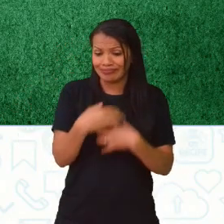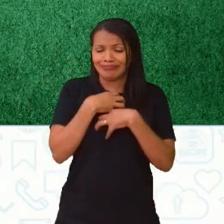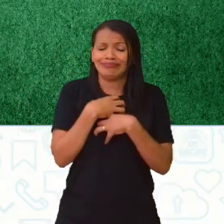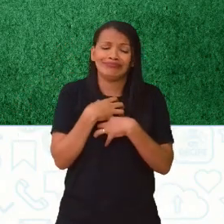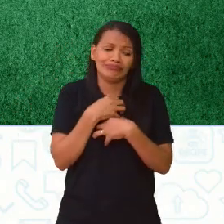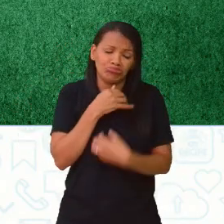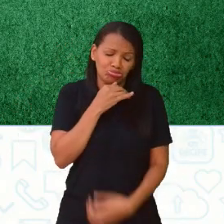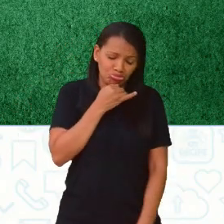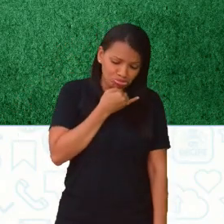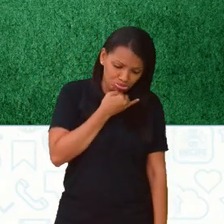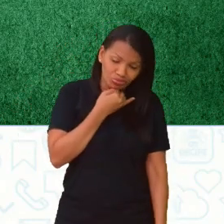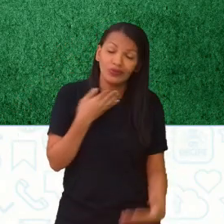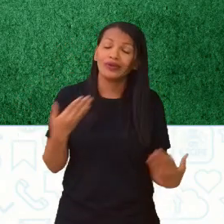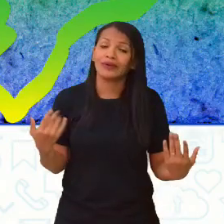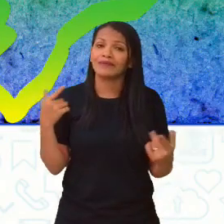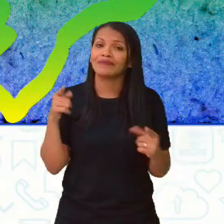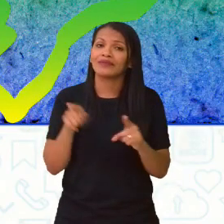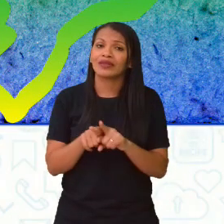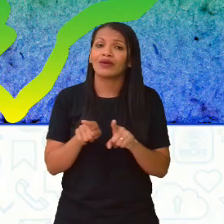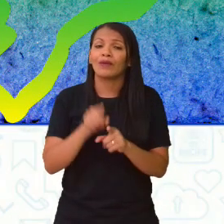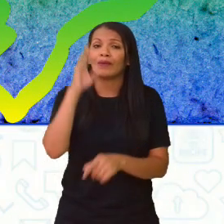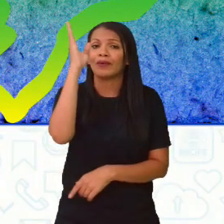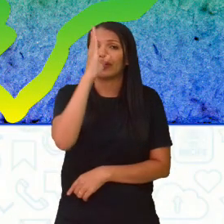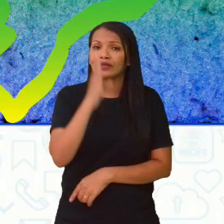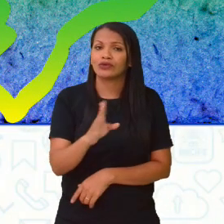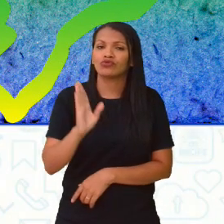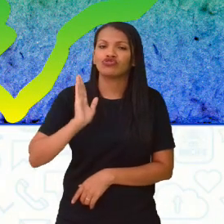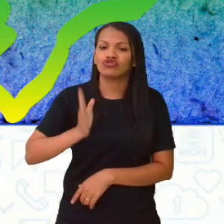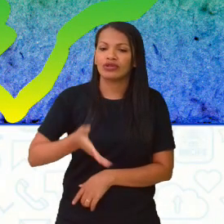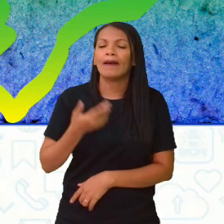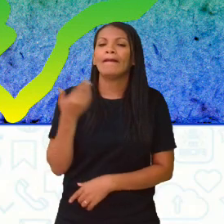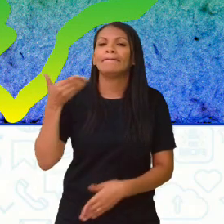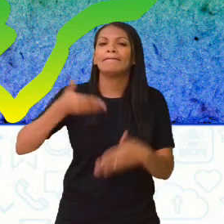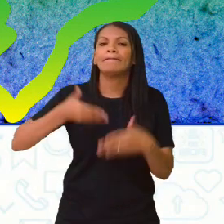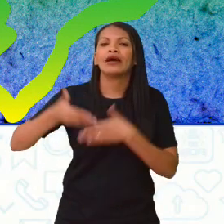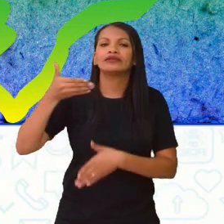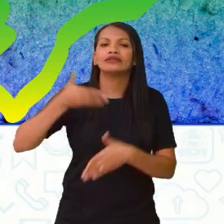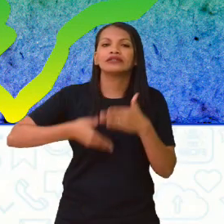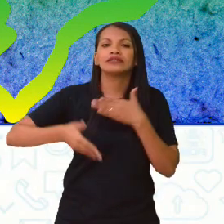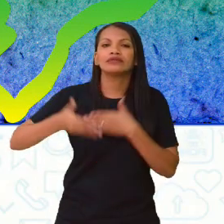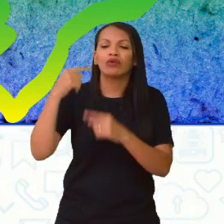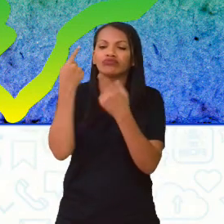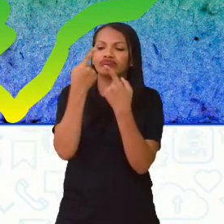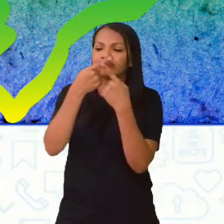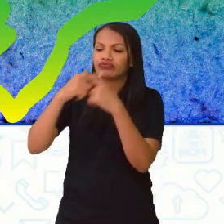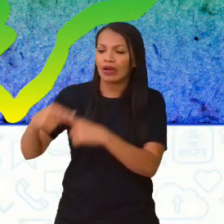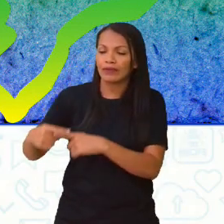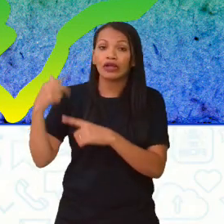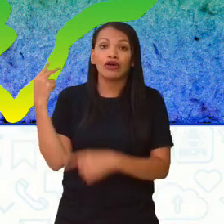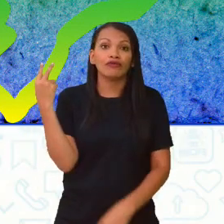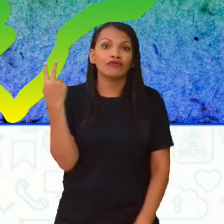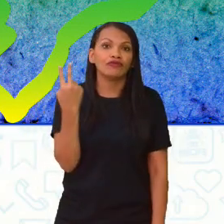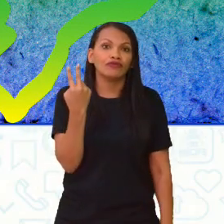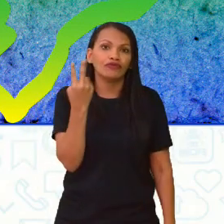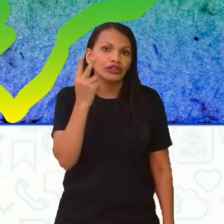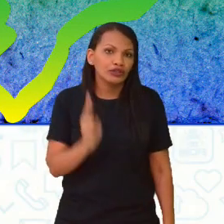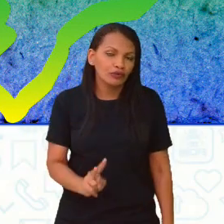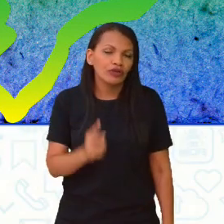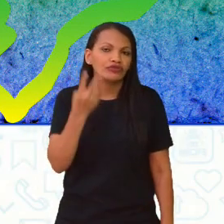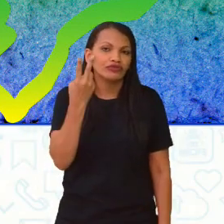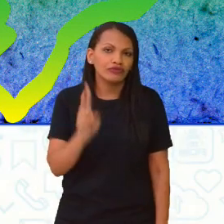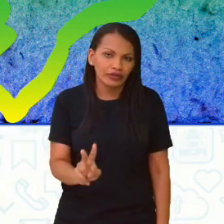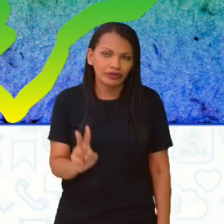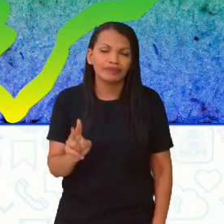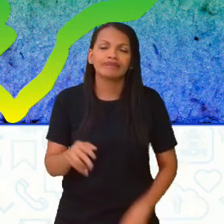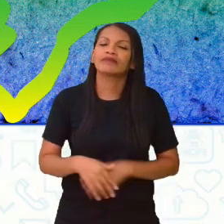O Brasil já disputou 22 Copas do Mundo. Então, a gente tem bastante história para contar, né? Embora você possa não